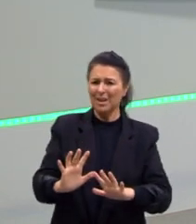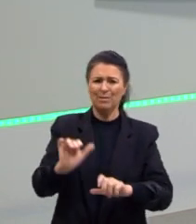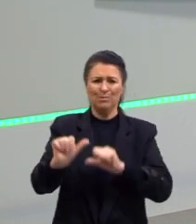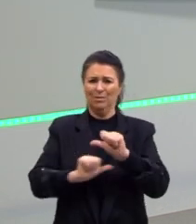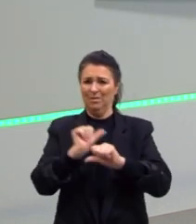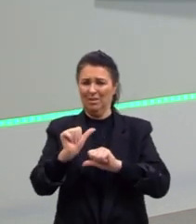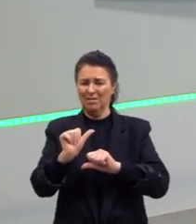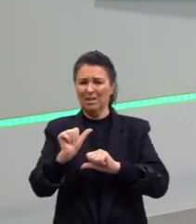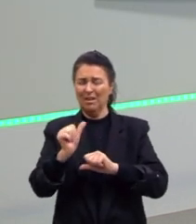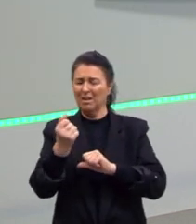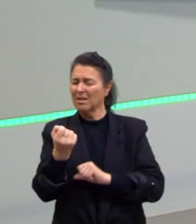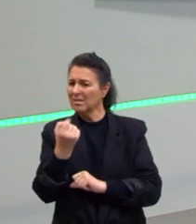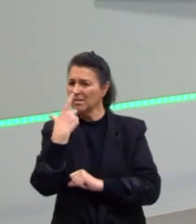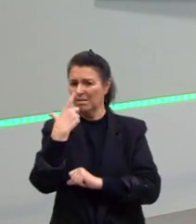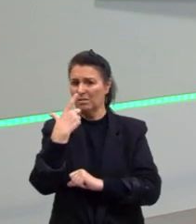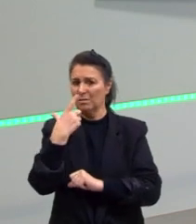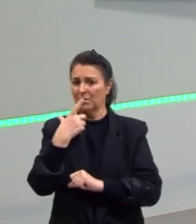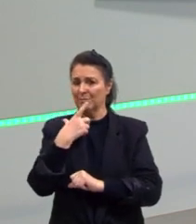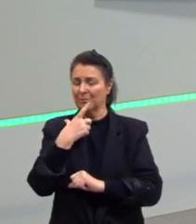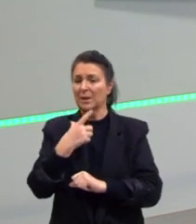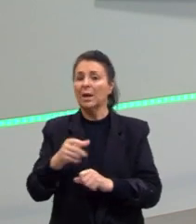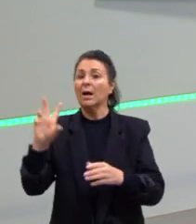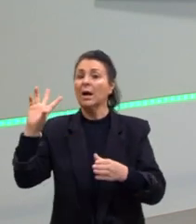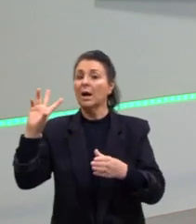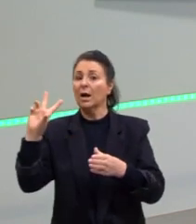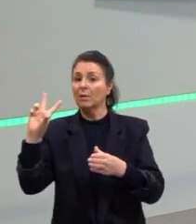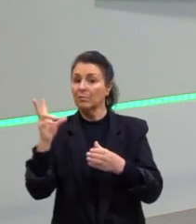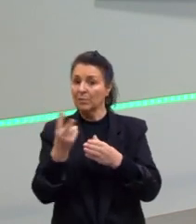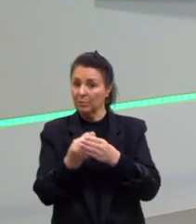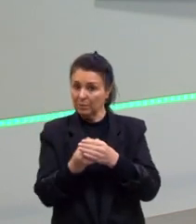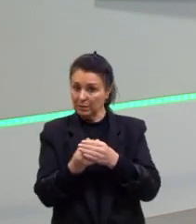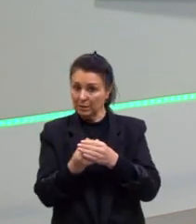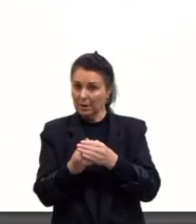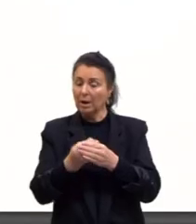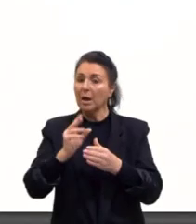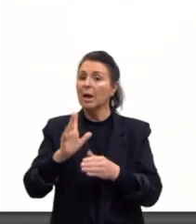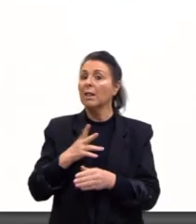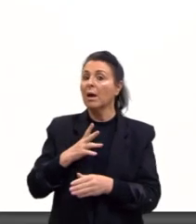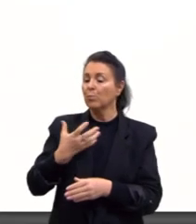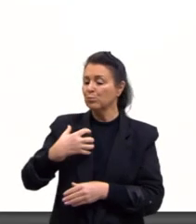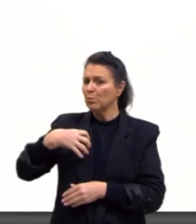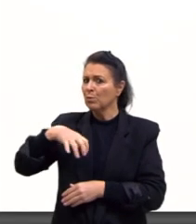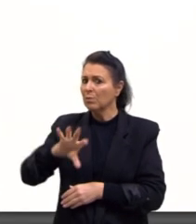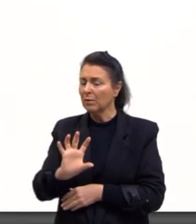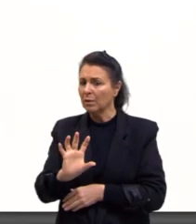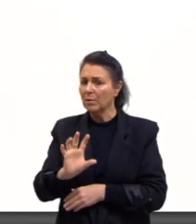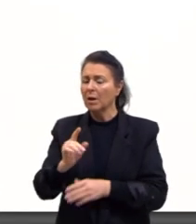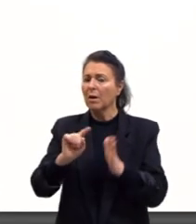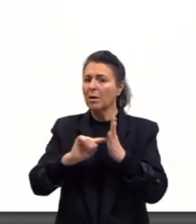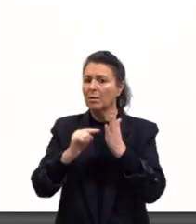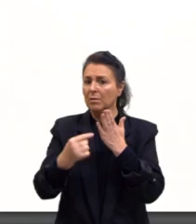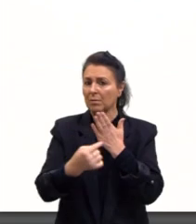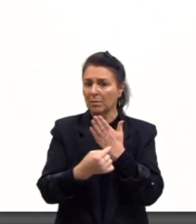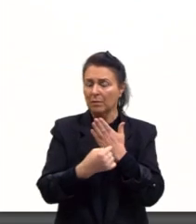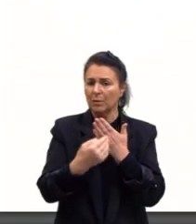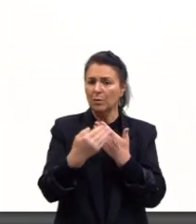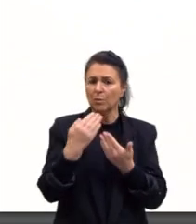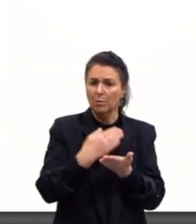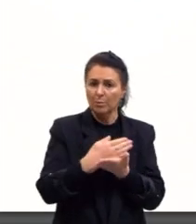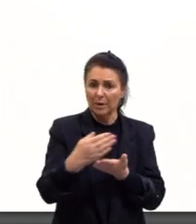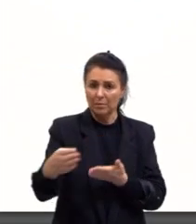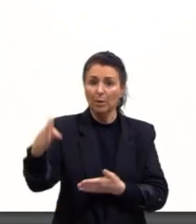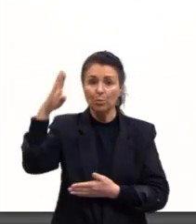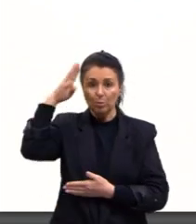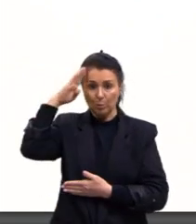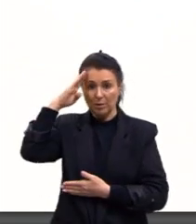violenta, um pouco mais forte. A vanguarda já é o contrário. Essa vanguarda é uma metáfora que vem do exército, aquele que vai na frente.